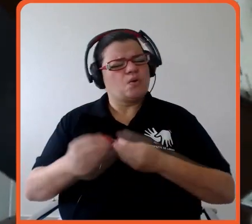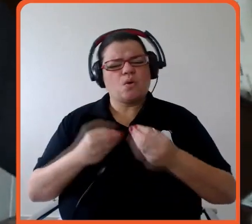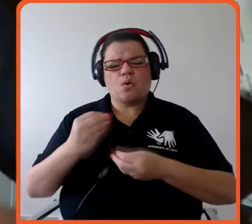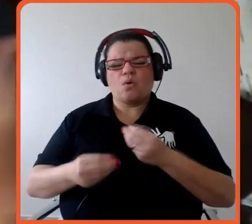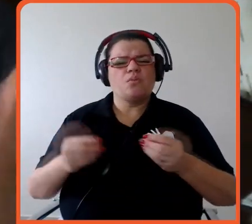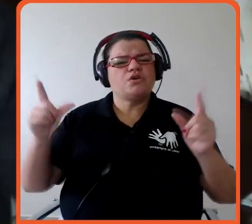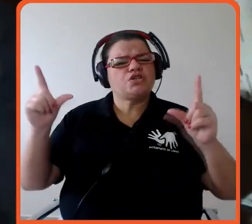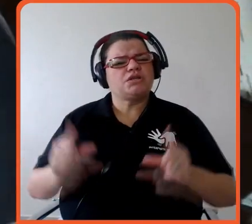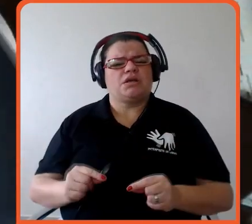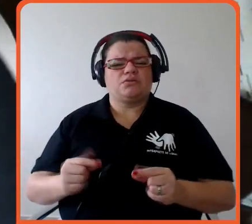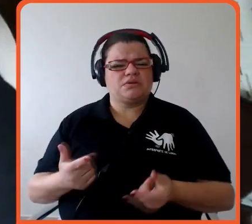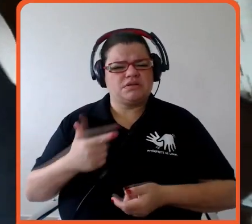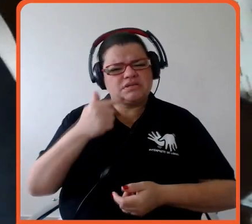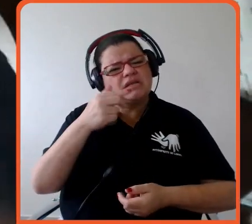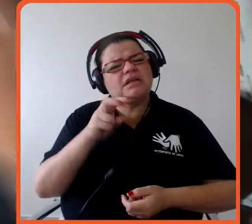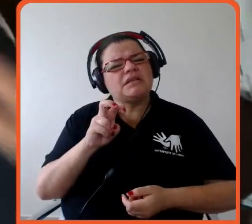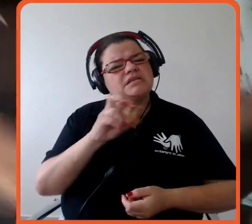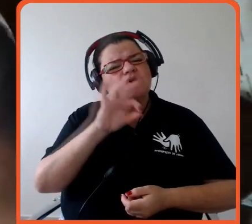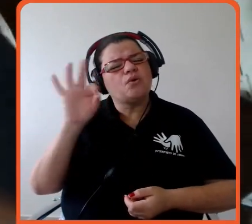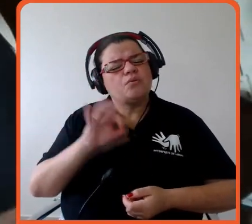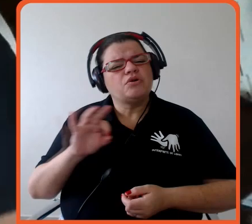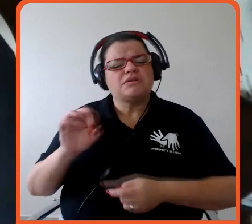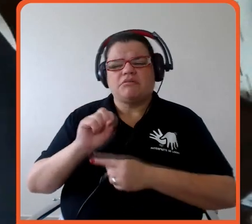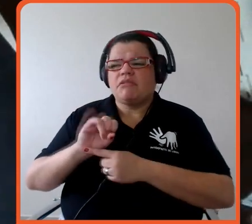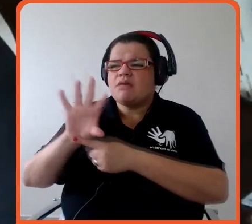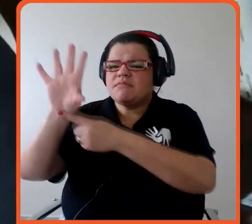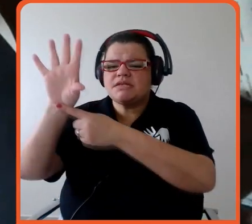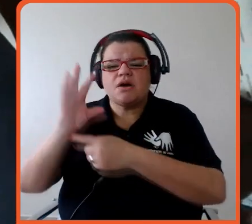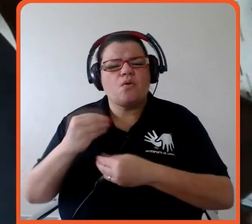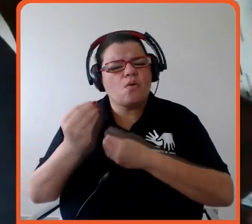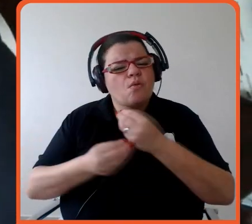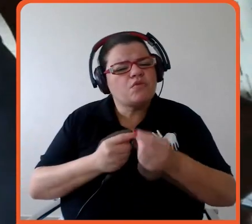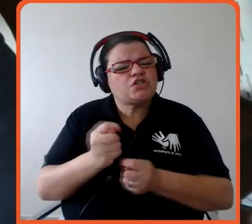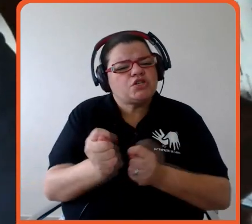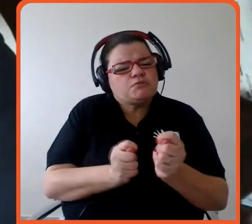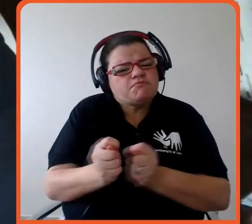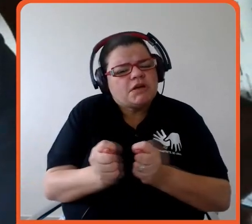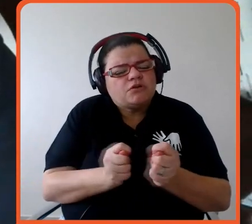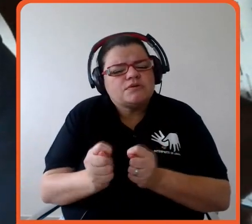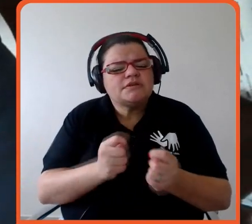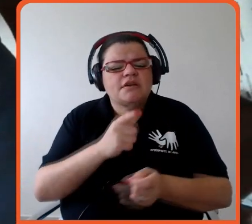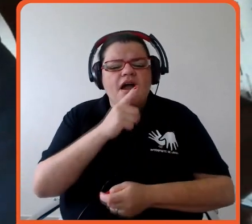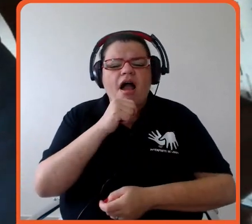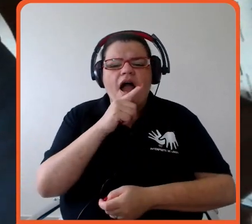75% de emissão como é que a gente reduz água e assim por diante porque a gente começa a ver marcas